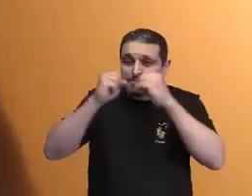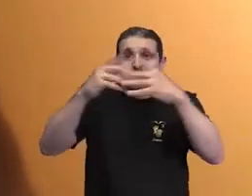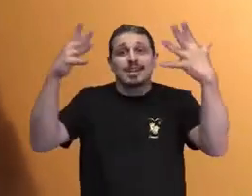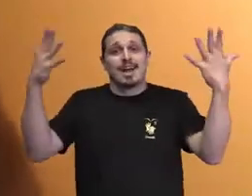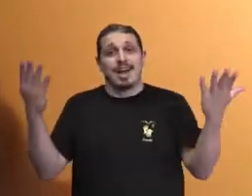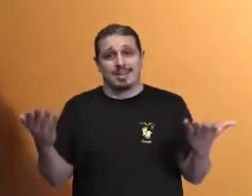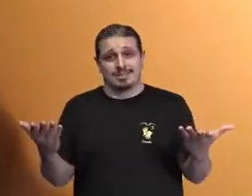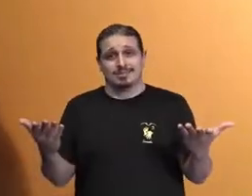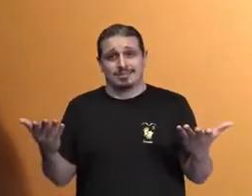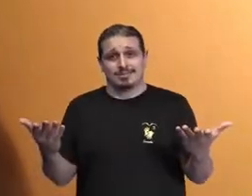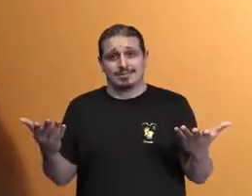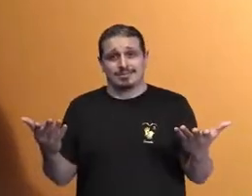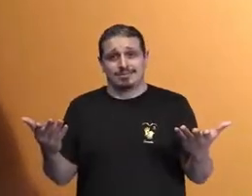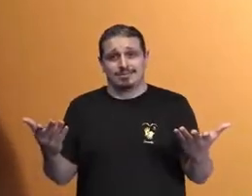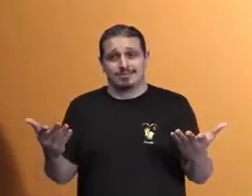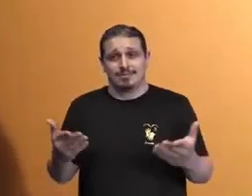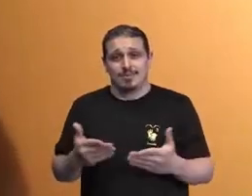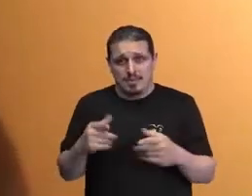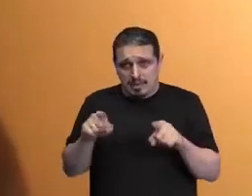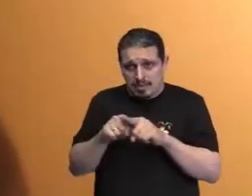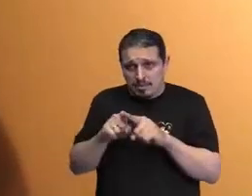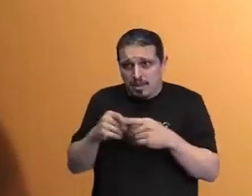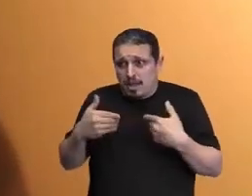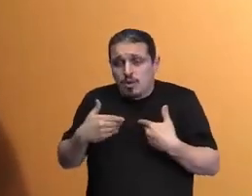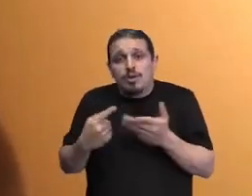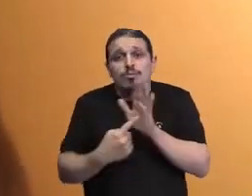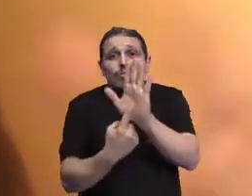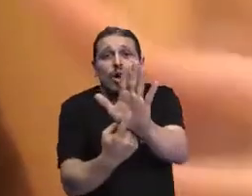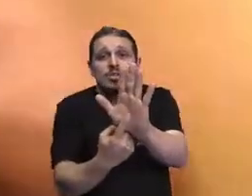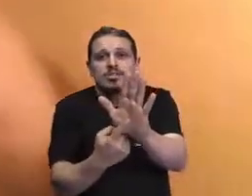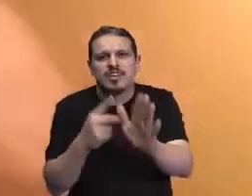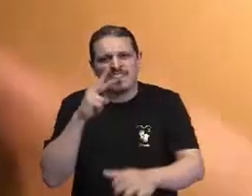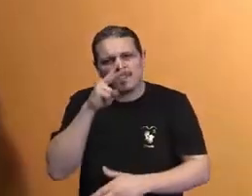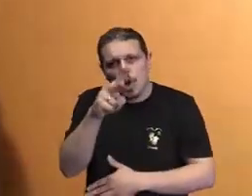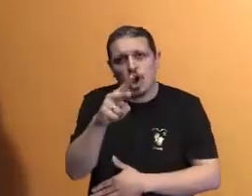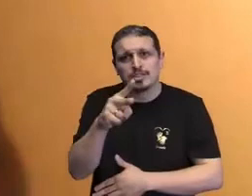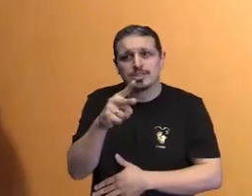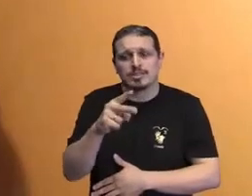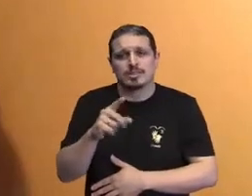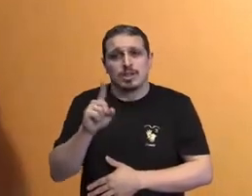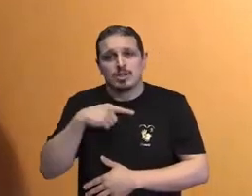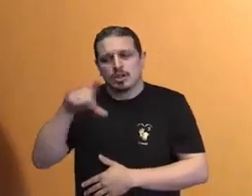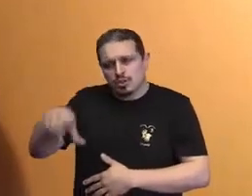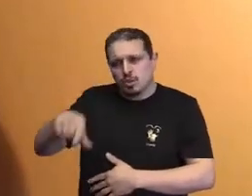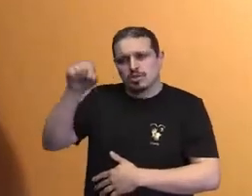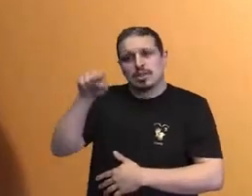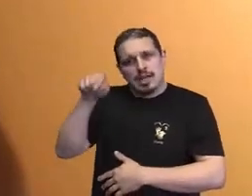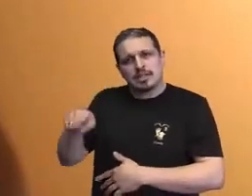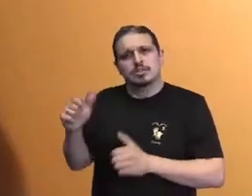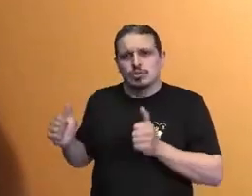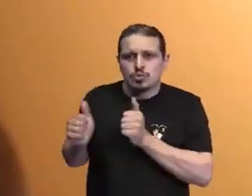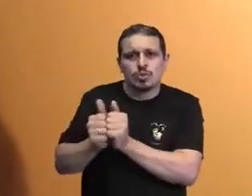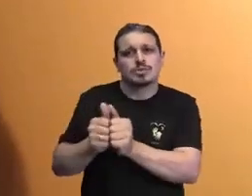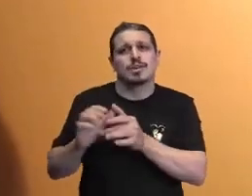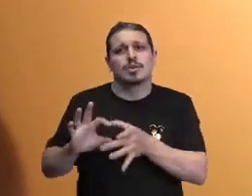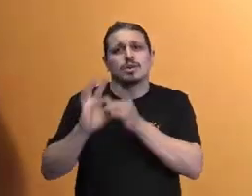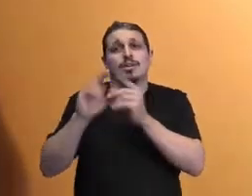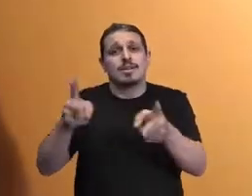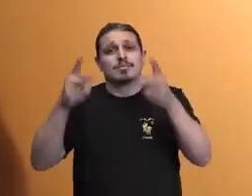coloque a nossa força e a nossa decisão de juntar as nossas percepções.